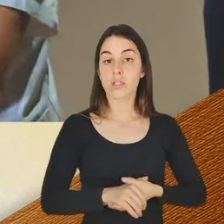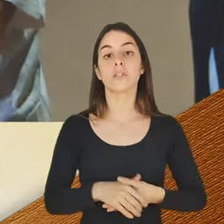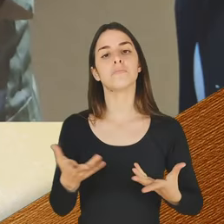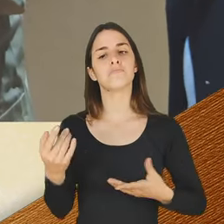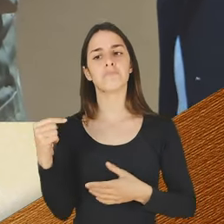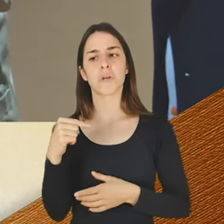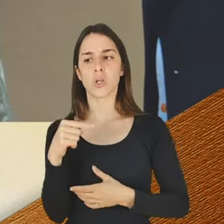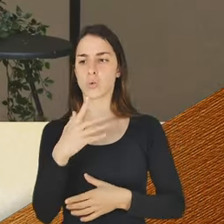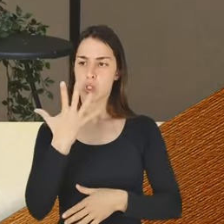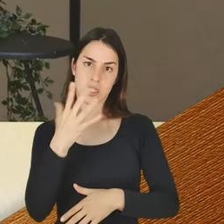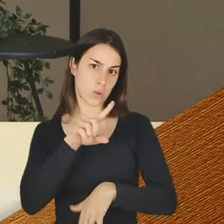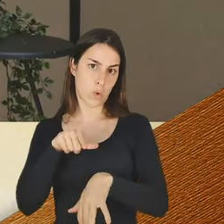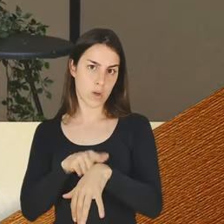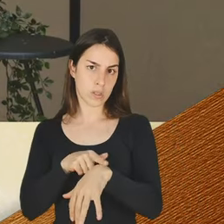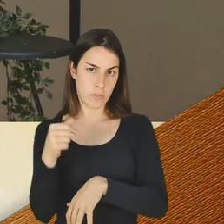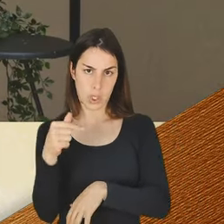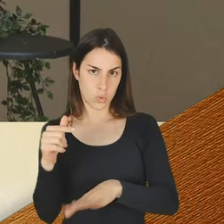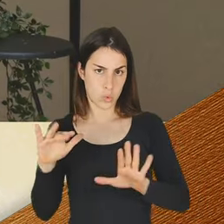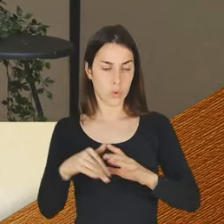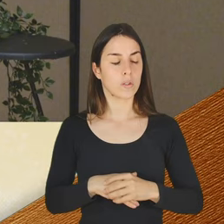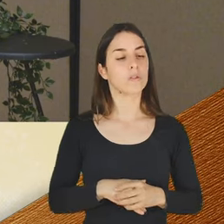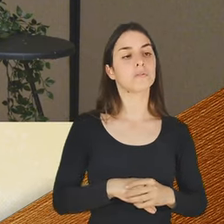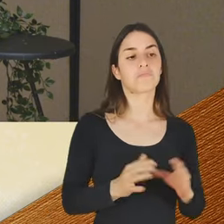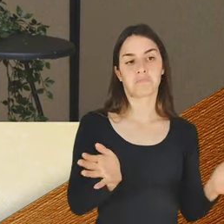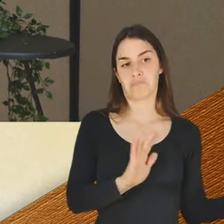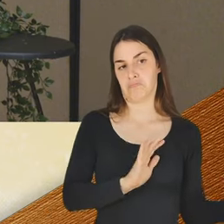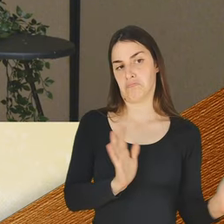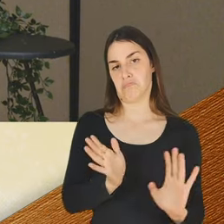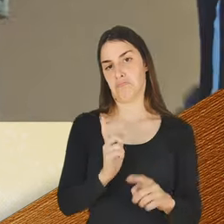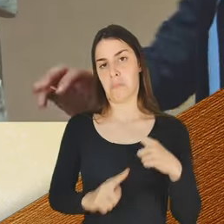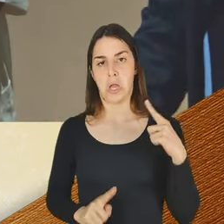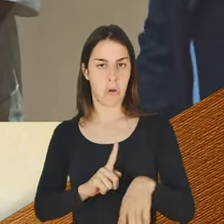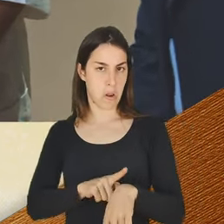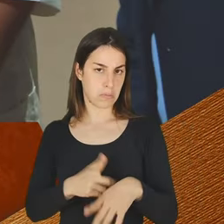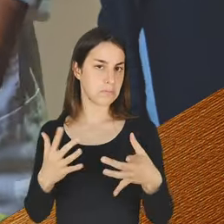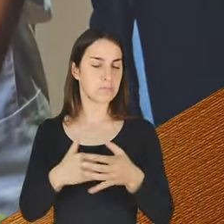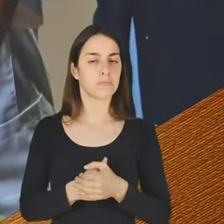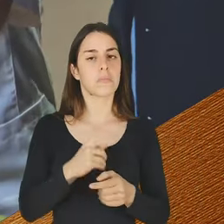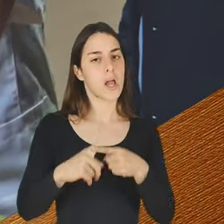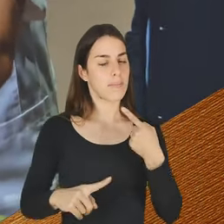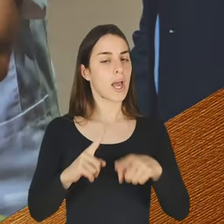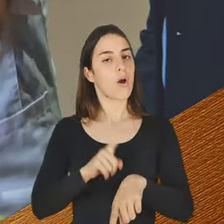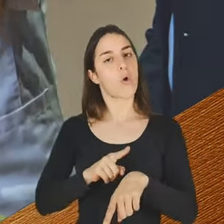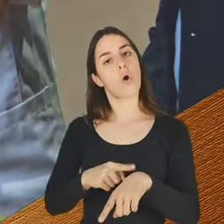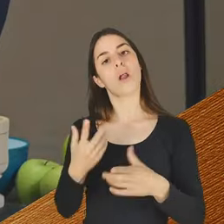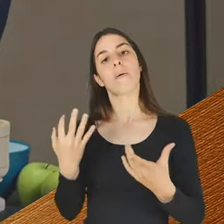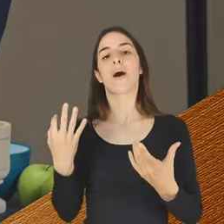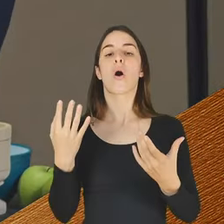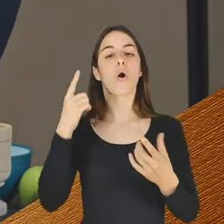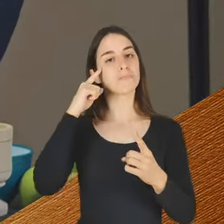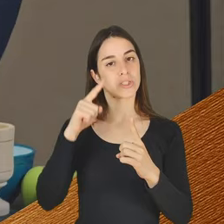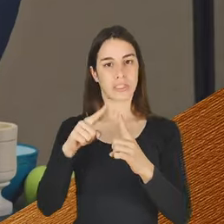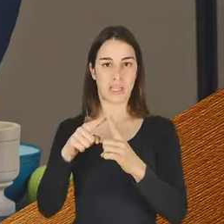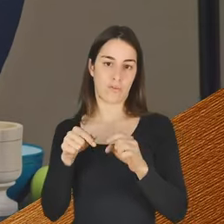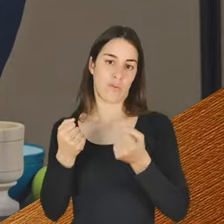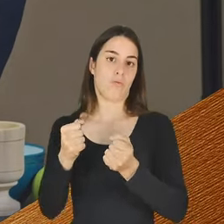de cinco horas, Joana. Meia horinha. Meia horinha. Boa. Meia horinha que é também para ele não ficar muito tenso. Então